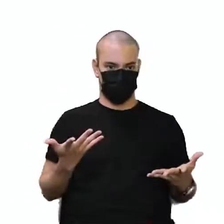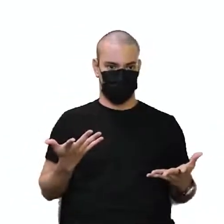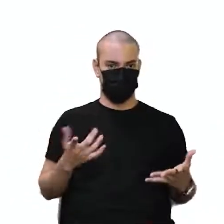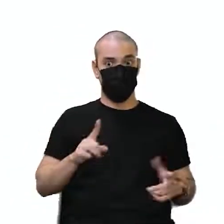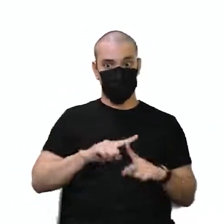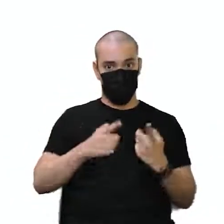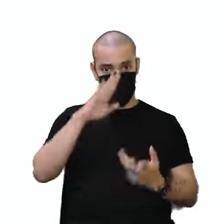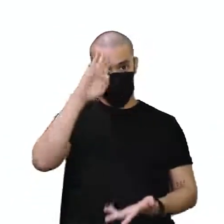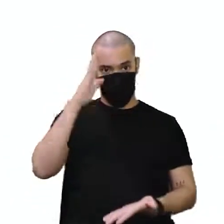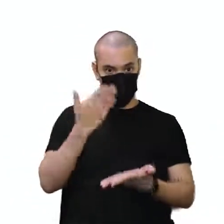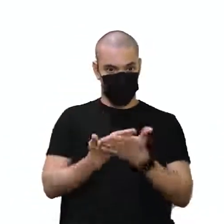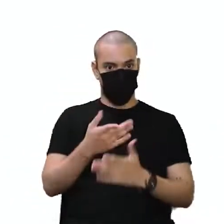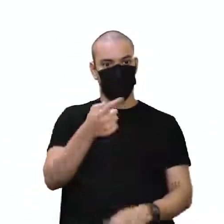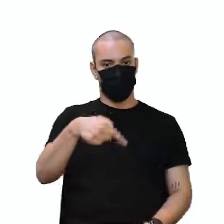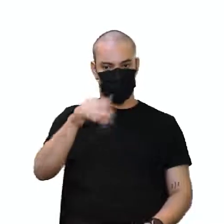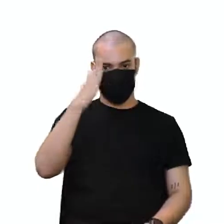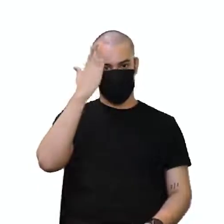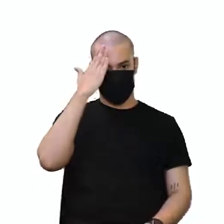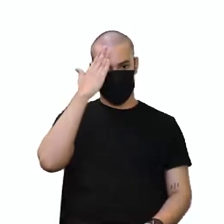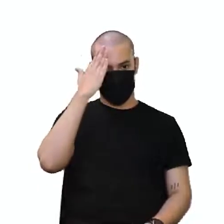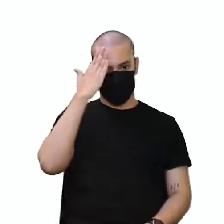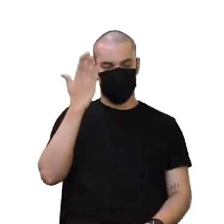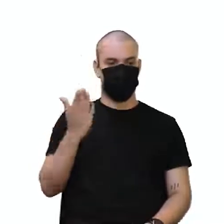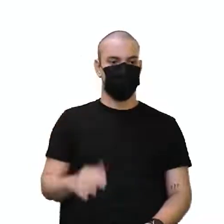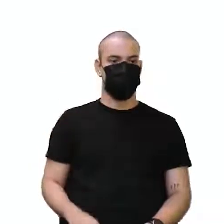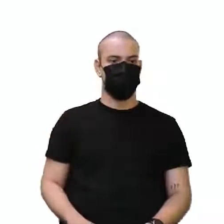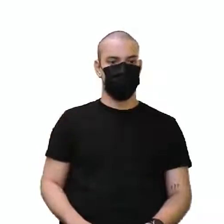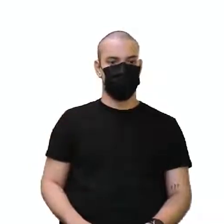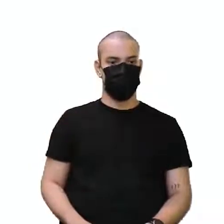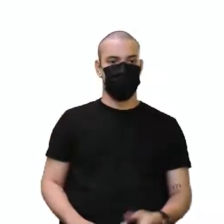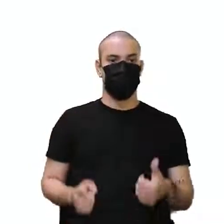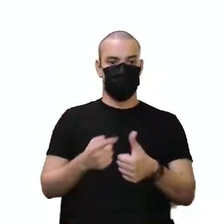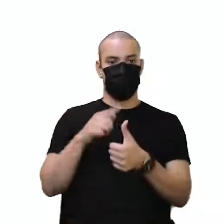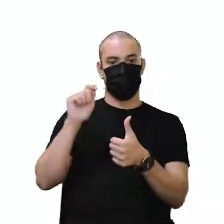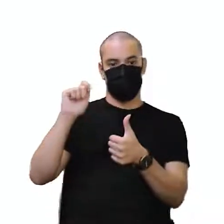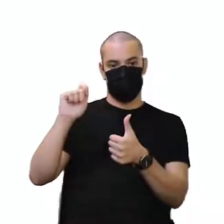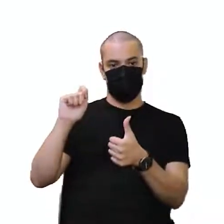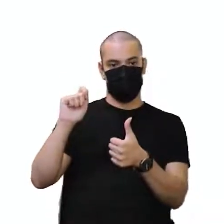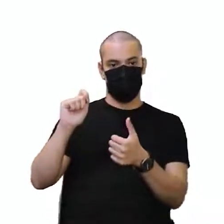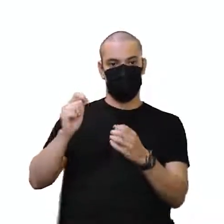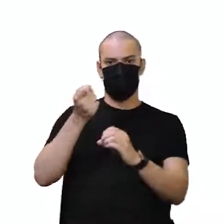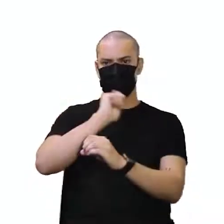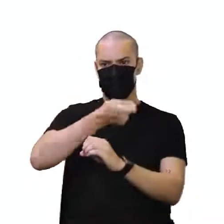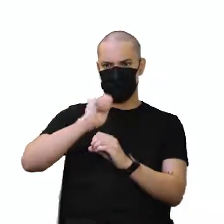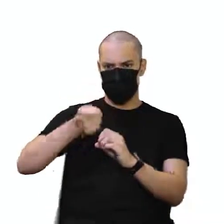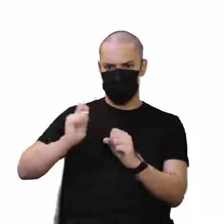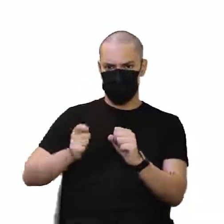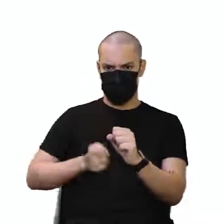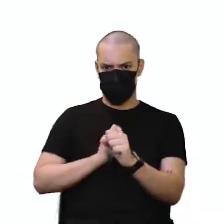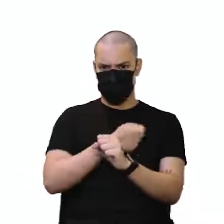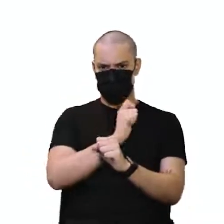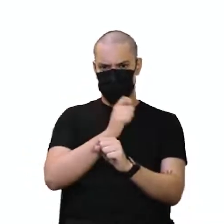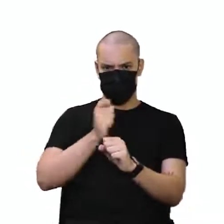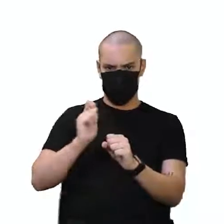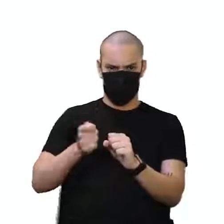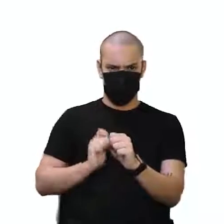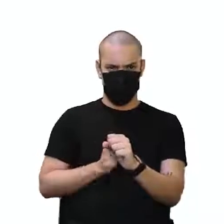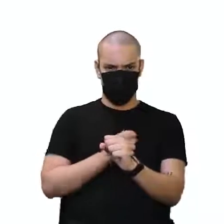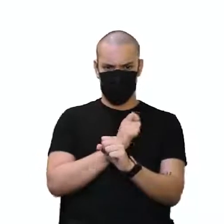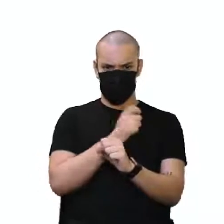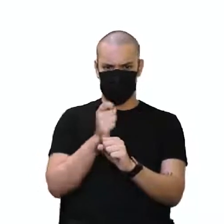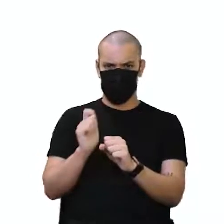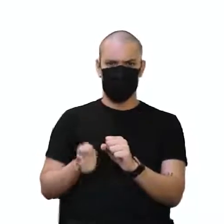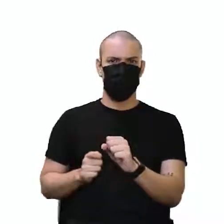Mas eu acredito que você já saiba, tá bom? Então, lá. Letra A. Paleontologia. Prof, o que é que a